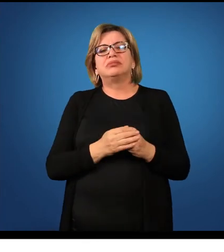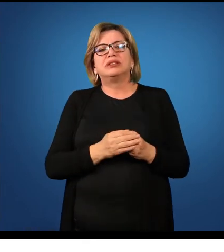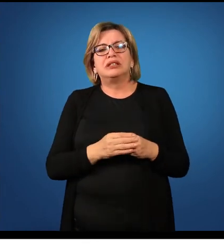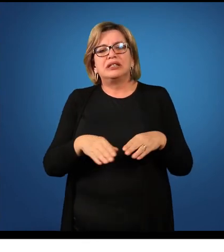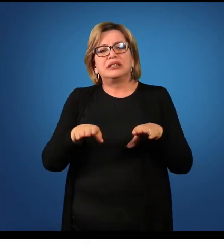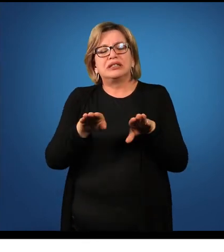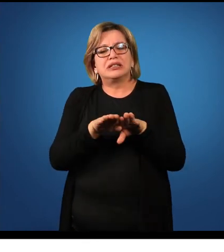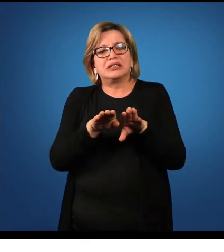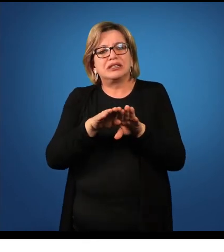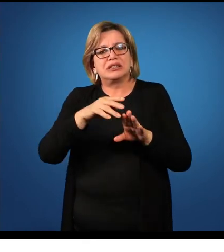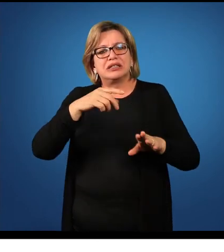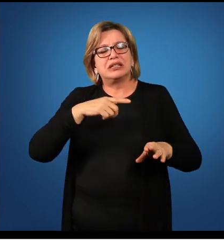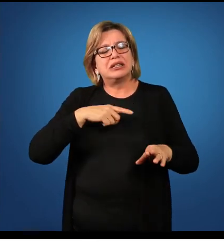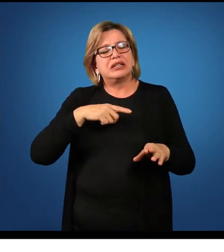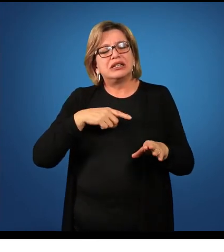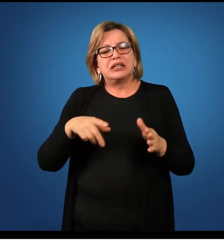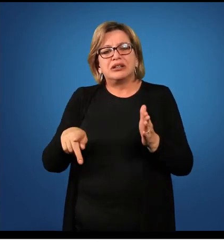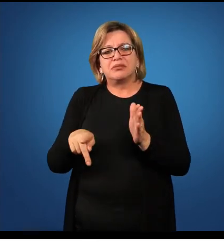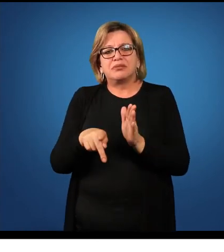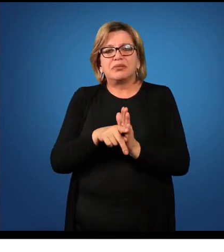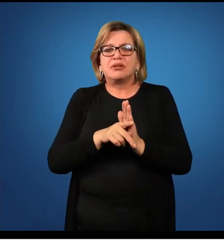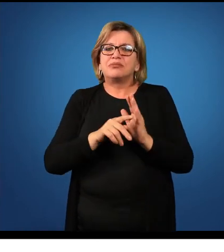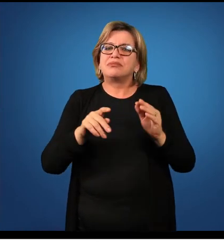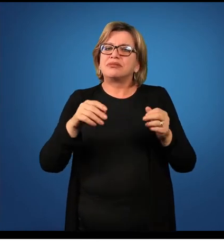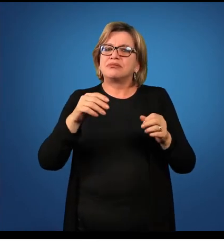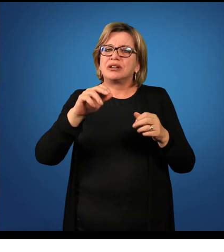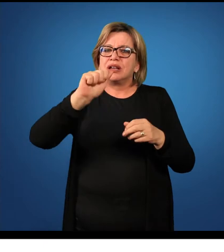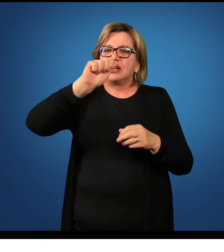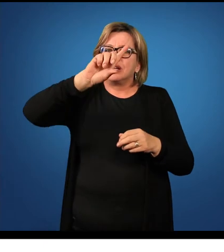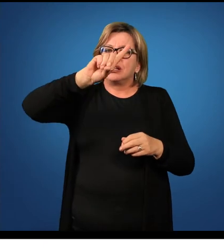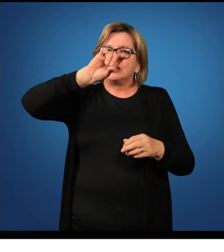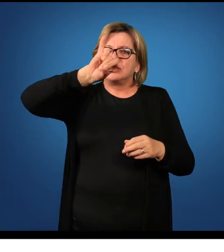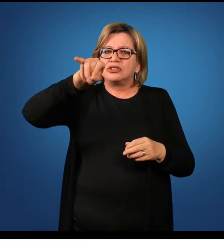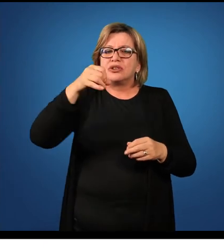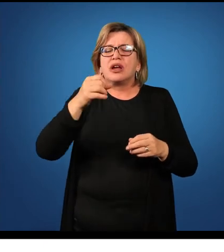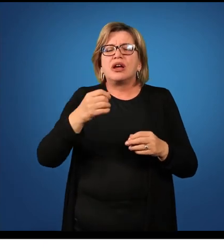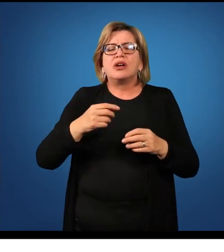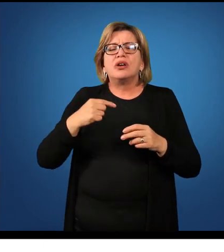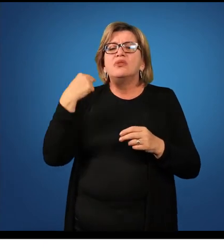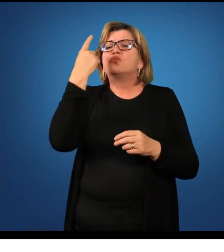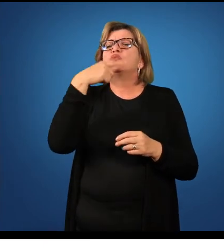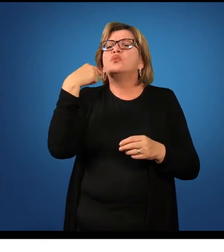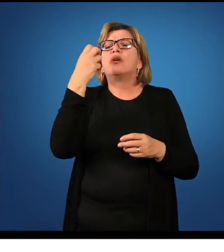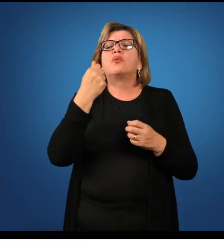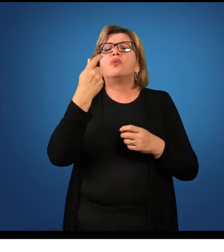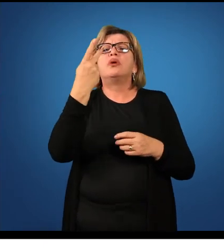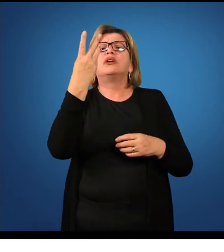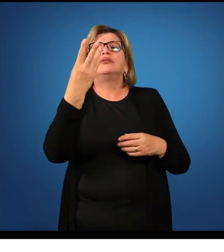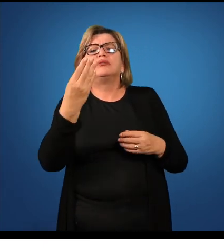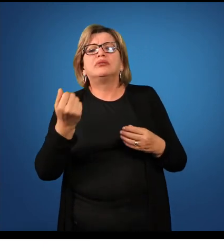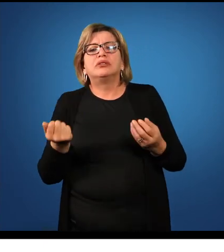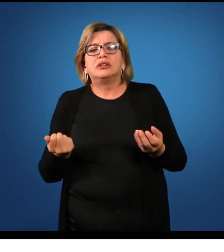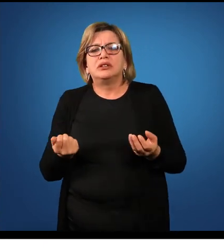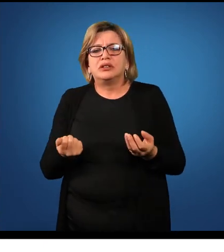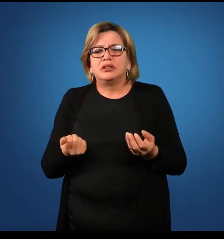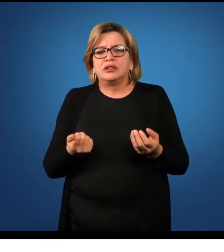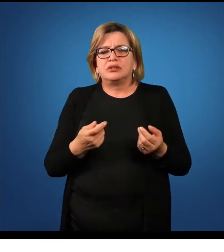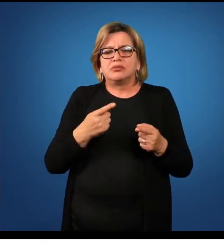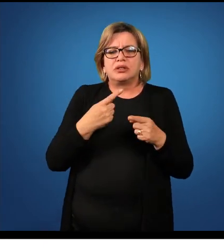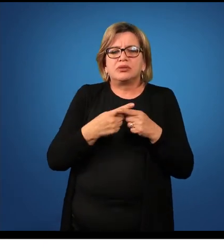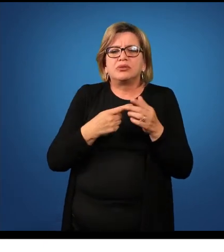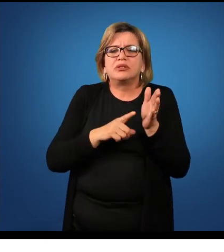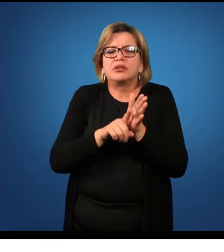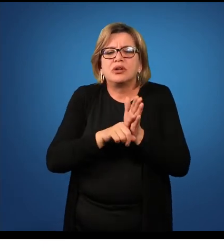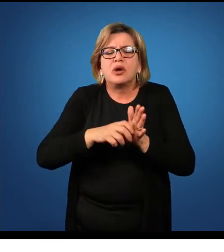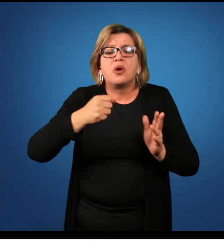e tenho ainda o adjunto adverbial de tempo, por quanto tempo, posso perguntar, por quanto tempo vocês vão